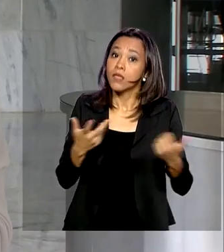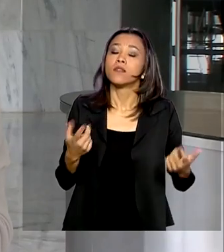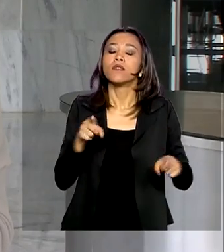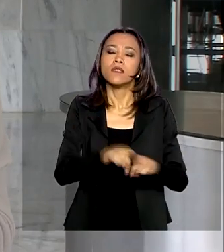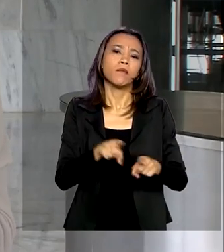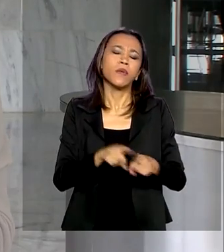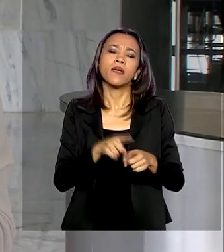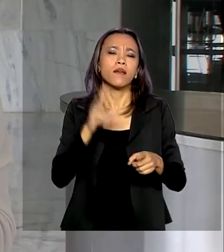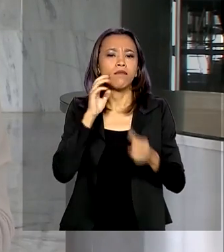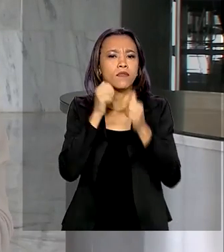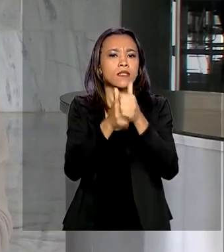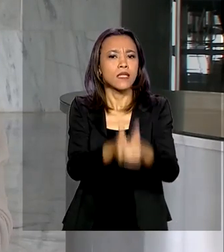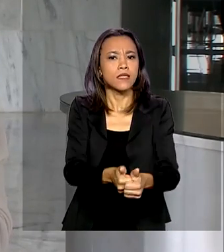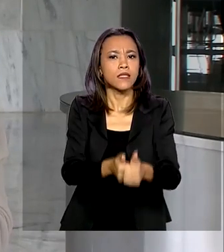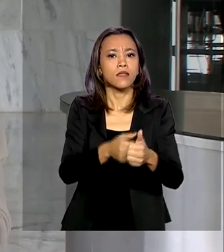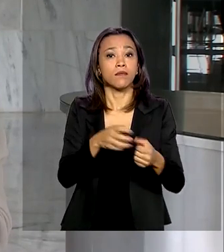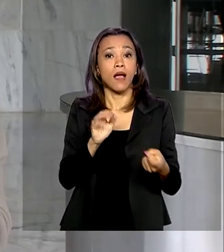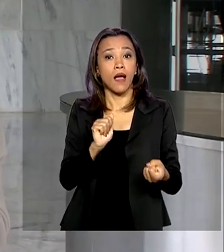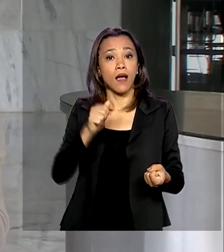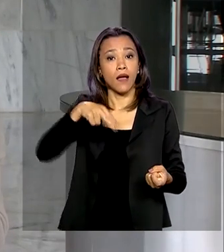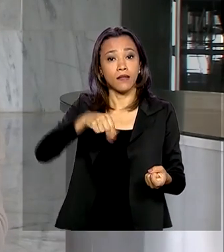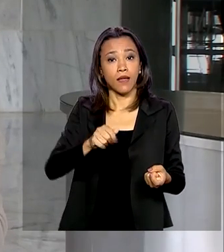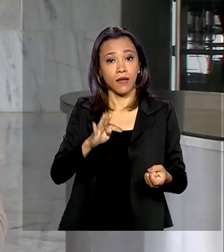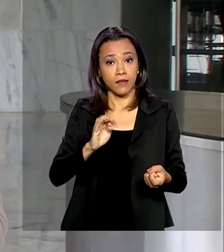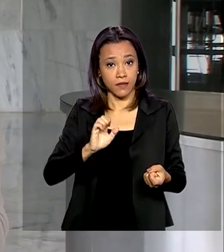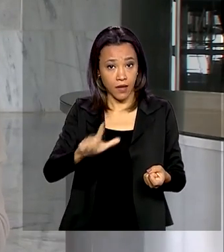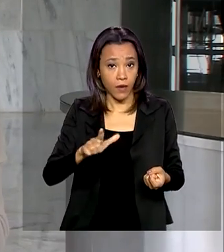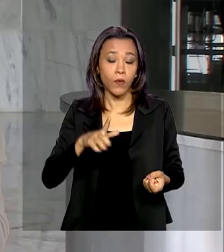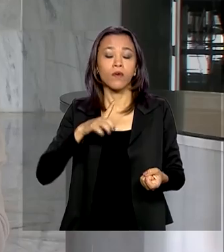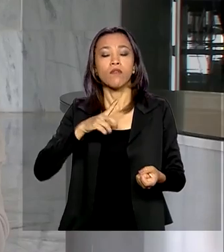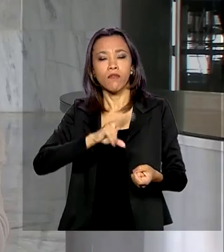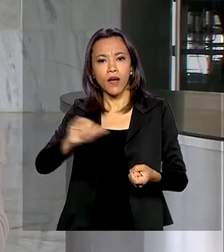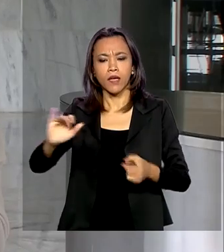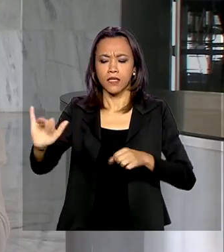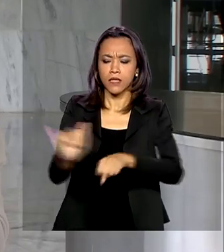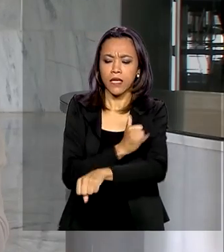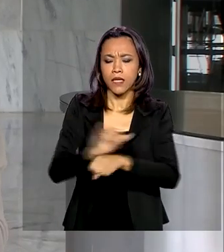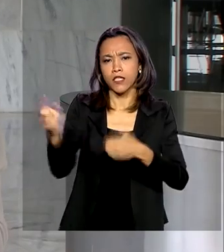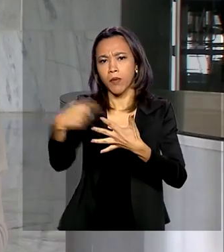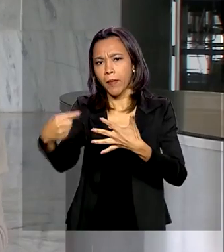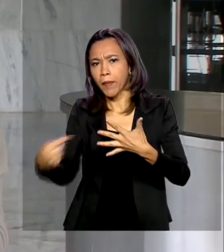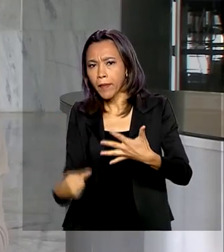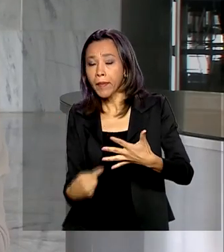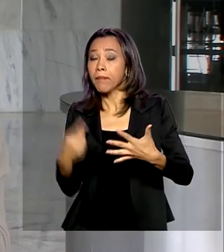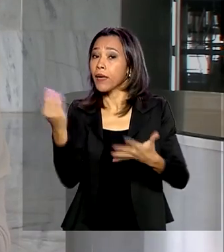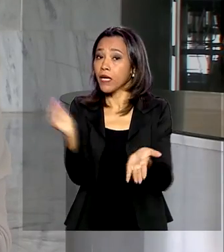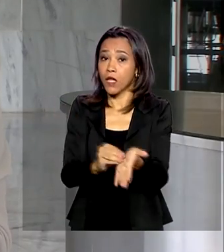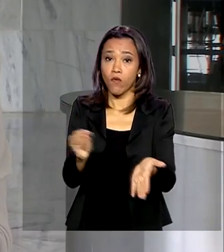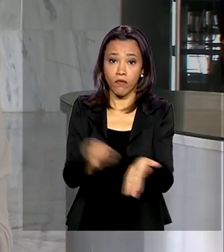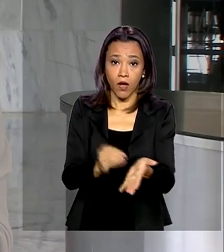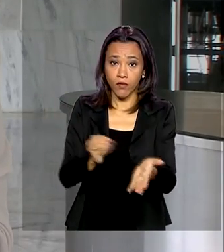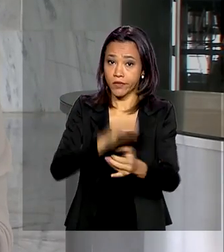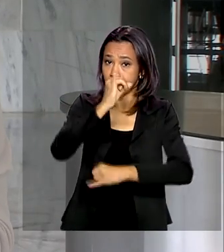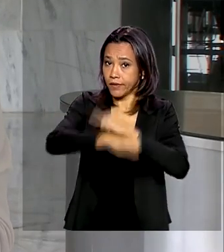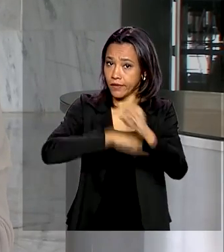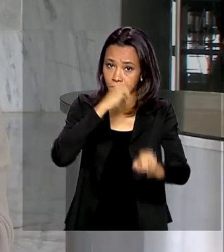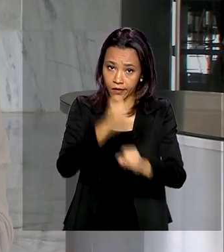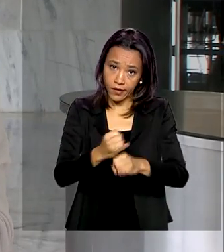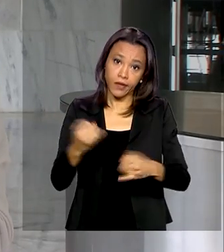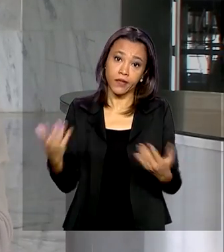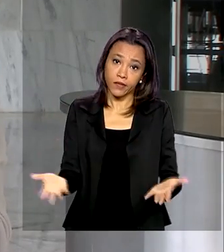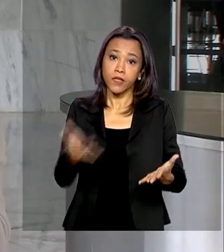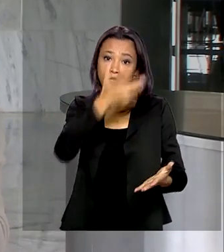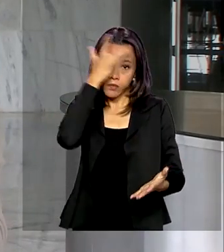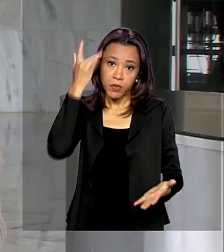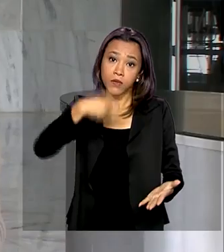aeroportos. E a ANATEL vai adotar medidas junto às operadoras para que não falte conexão ao brasileiro que